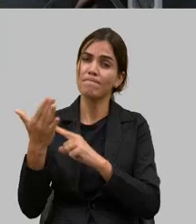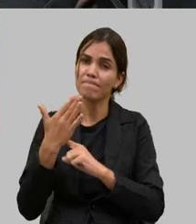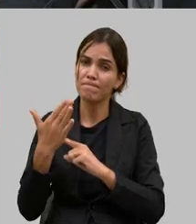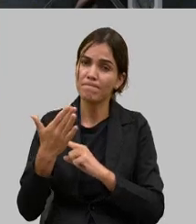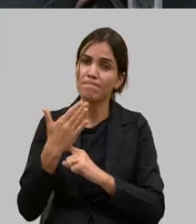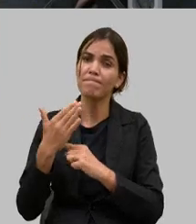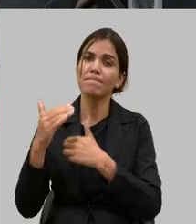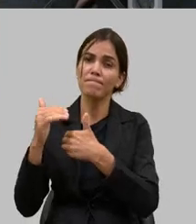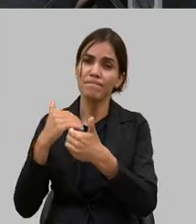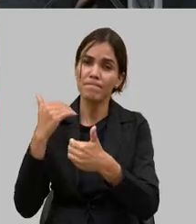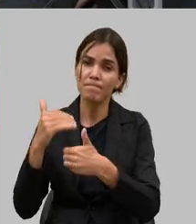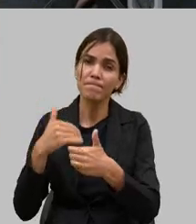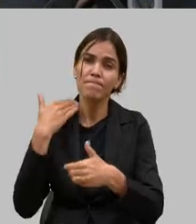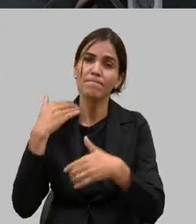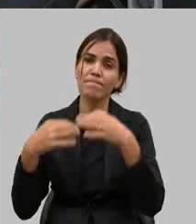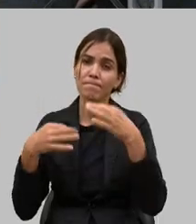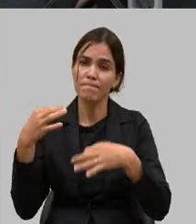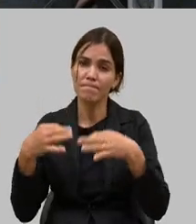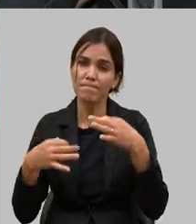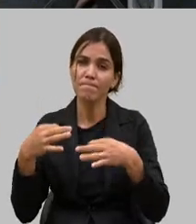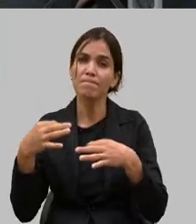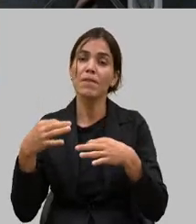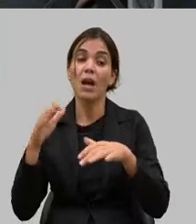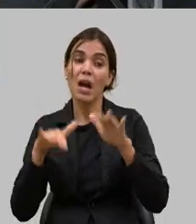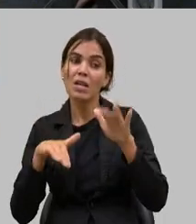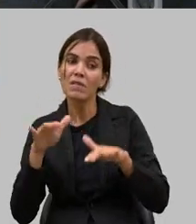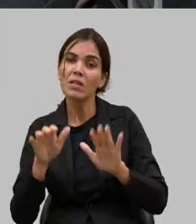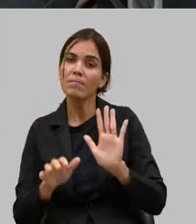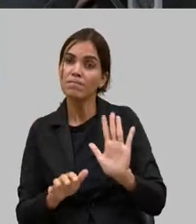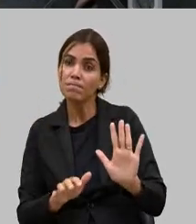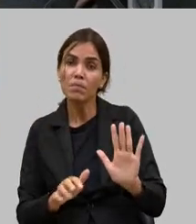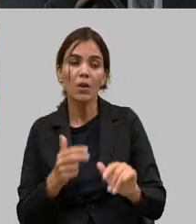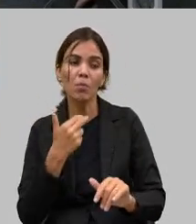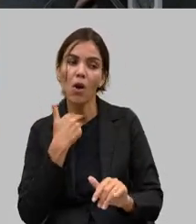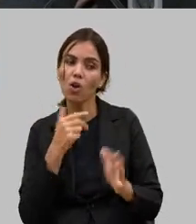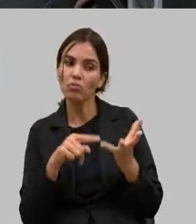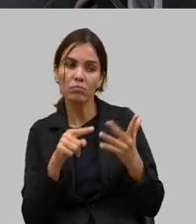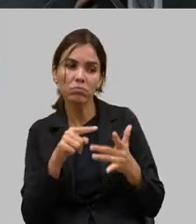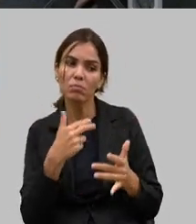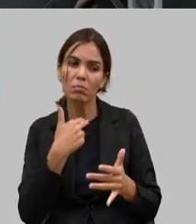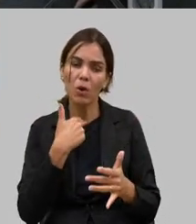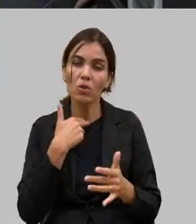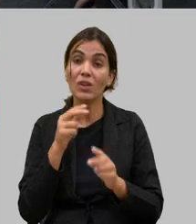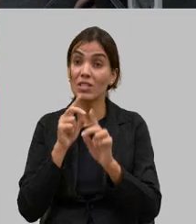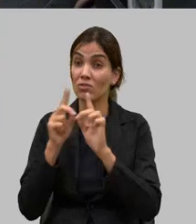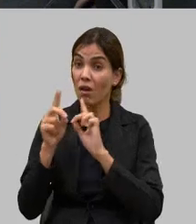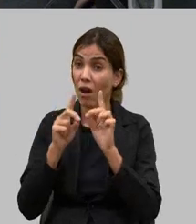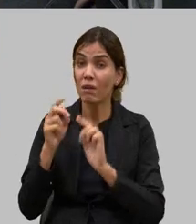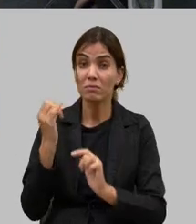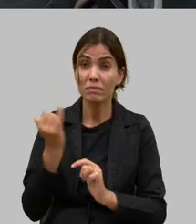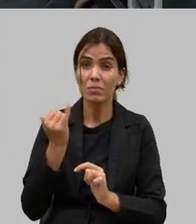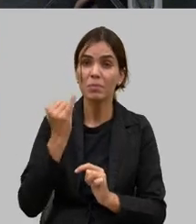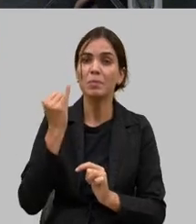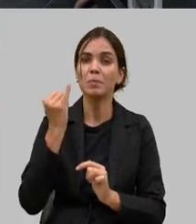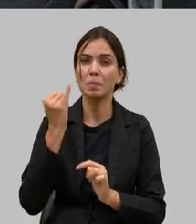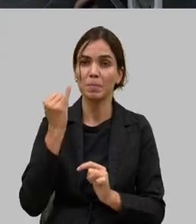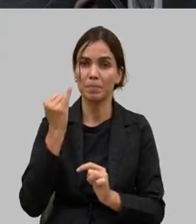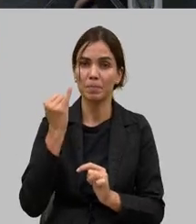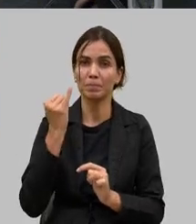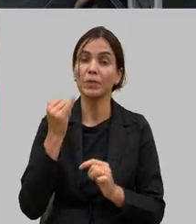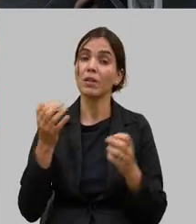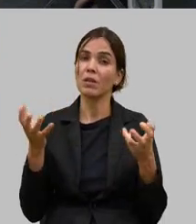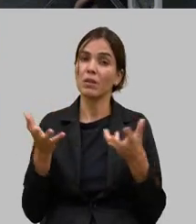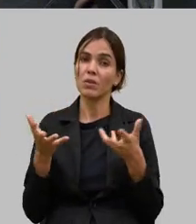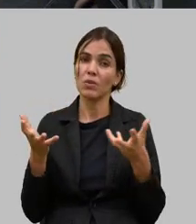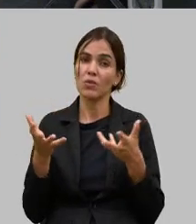certa colocando também o freio calma isso aí nós não podemos fazer então esse diálogo ele é muito importante e nós temos hoje